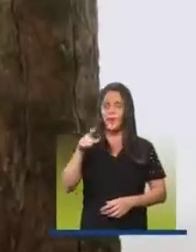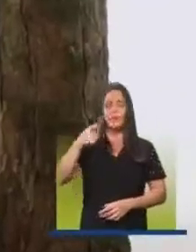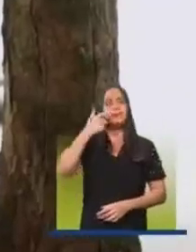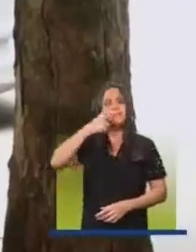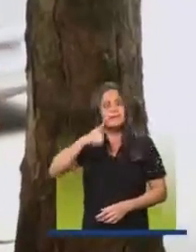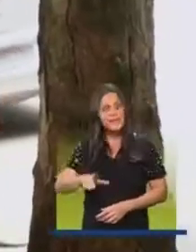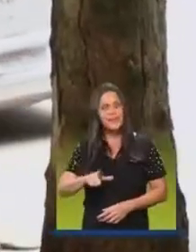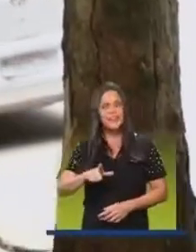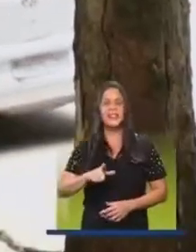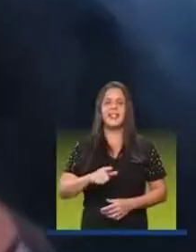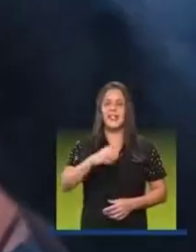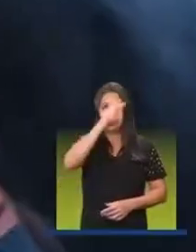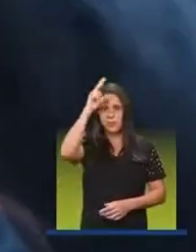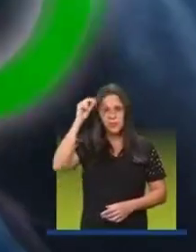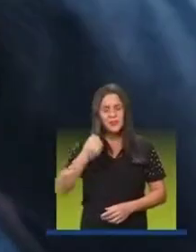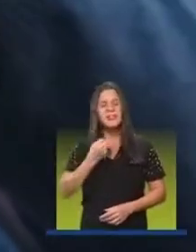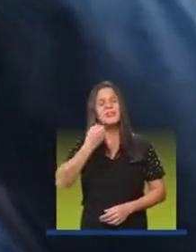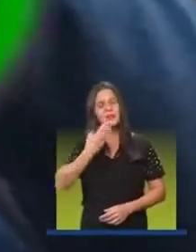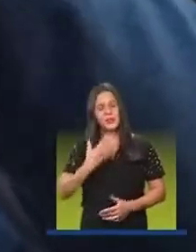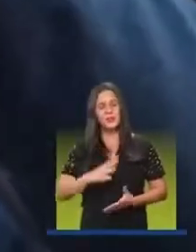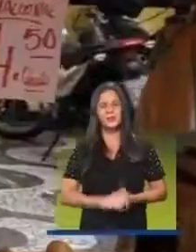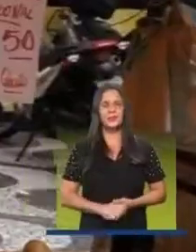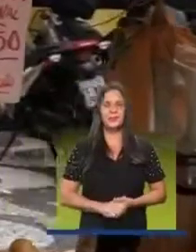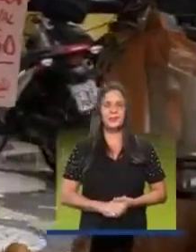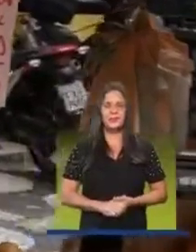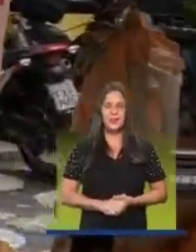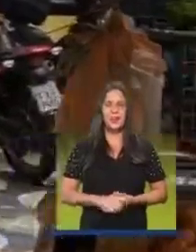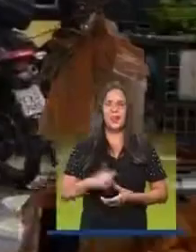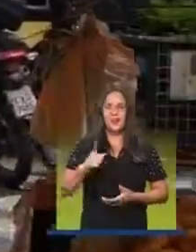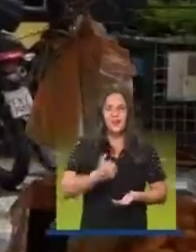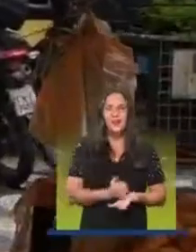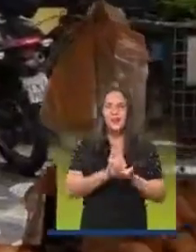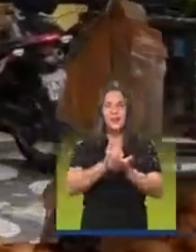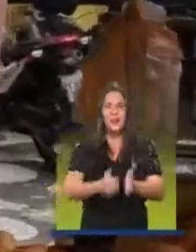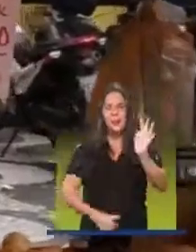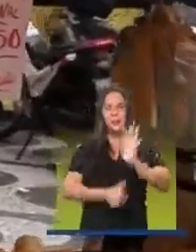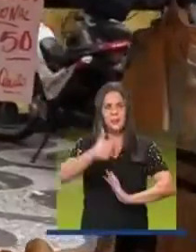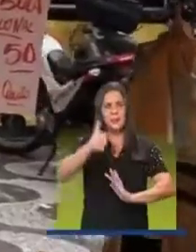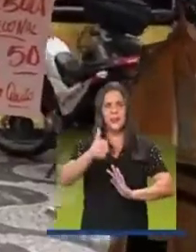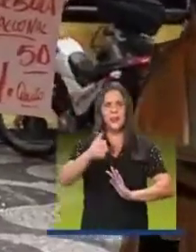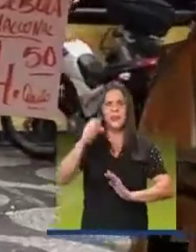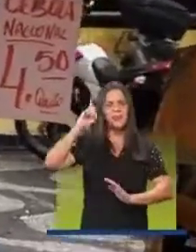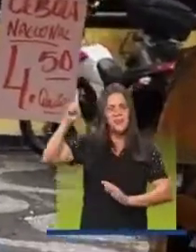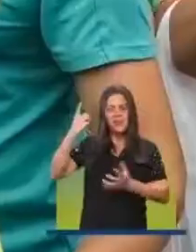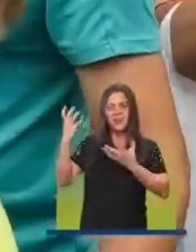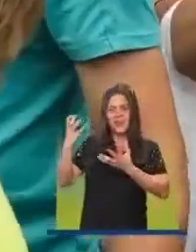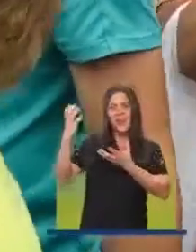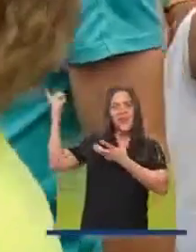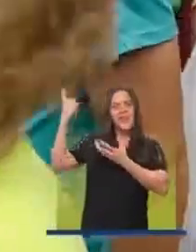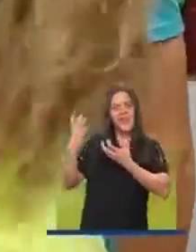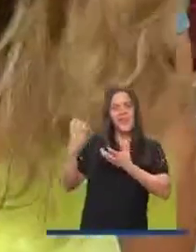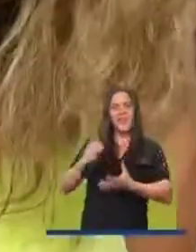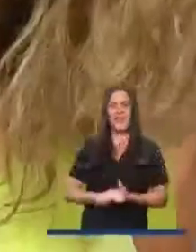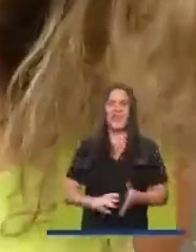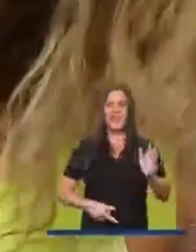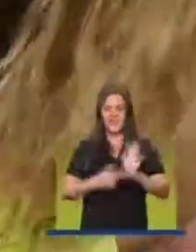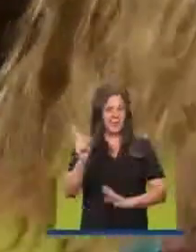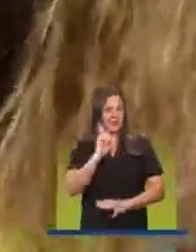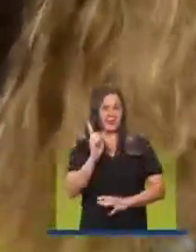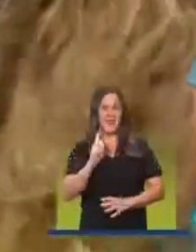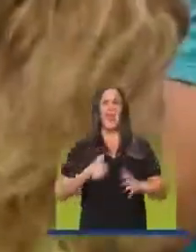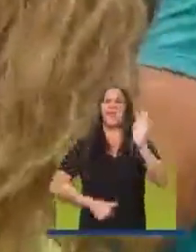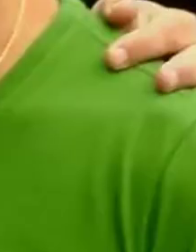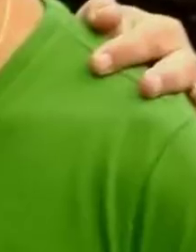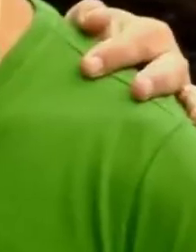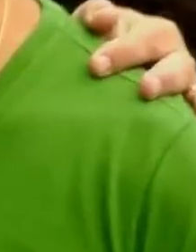A vai ganhar, viu? Acho que o prefeito bom. Você vai levar no primeiro turno, se Deus quiser, e ele quer. E nesse segundo turno, já vai